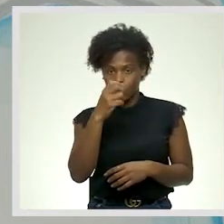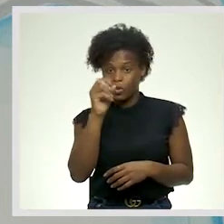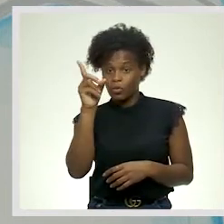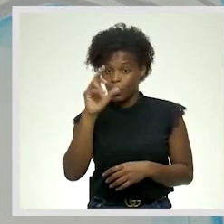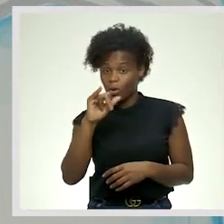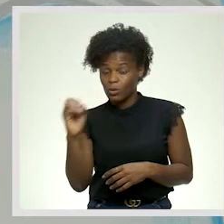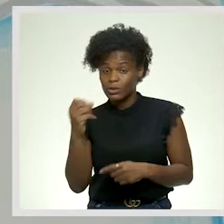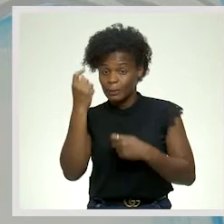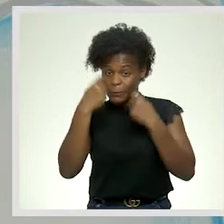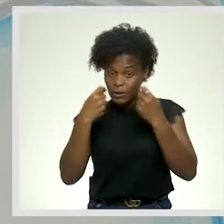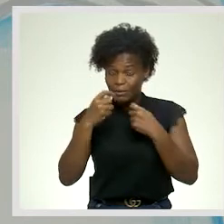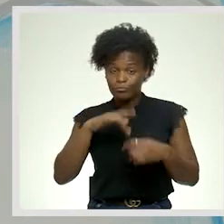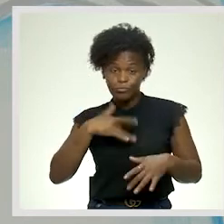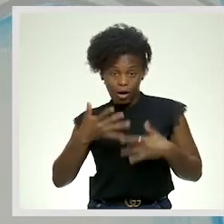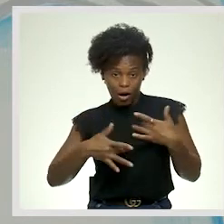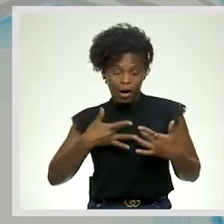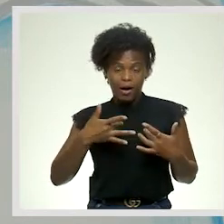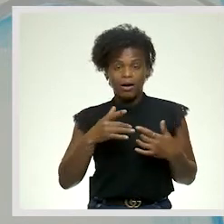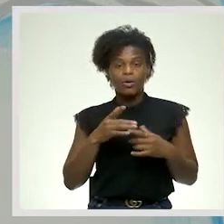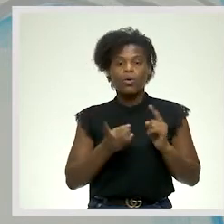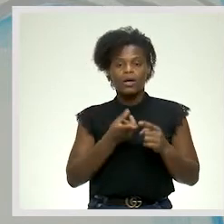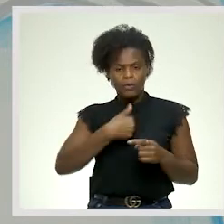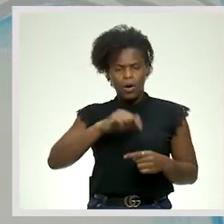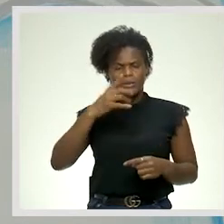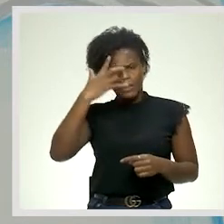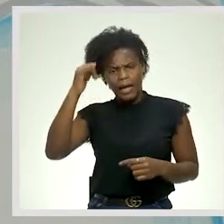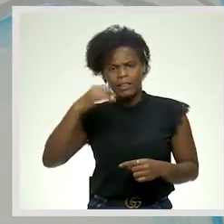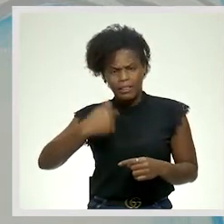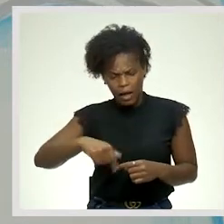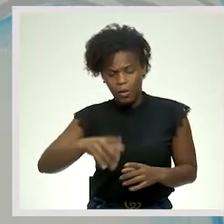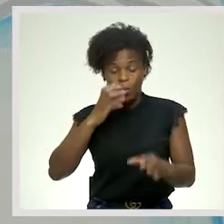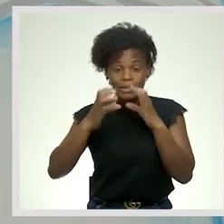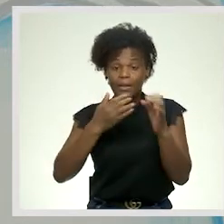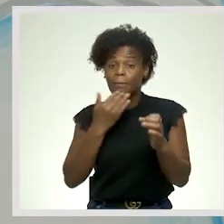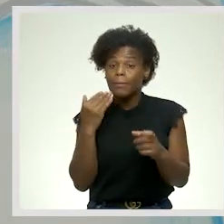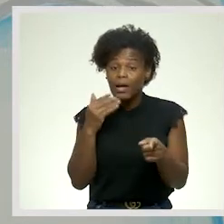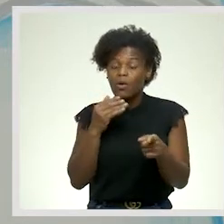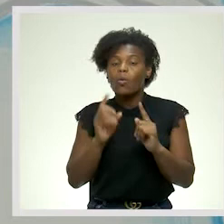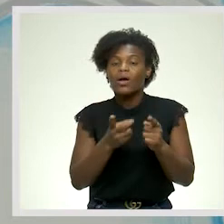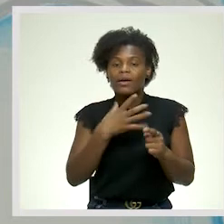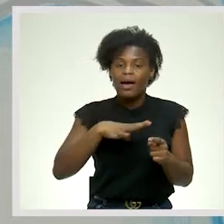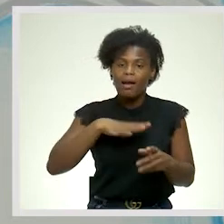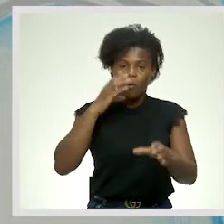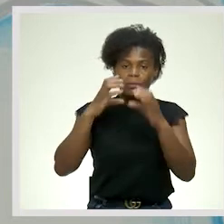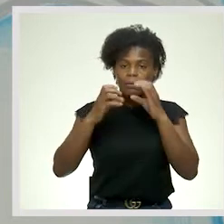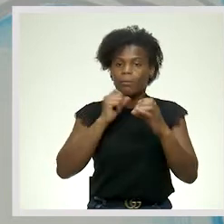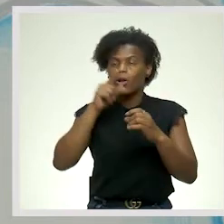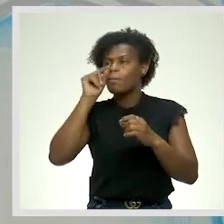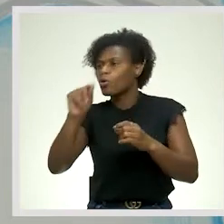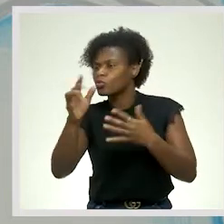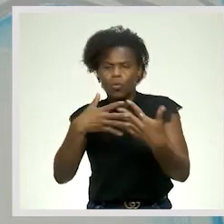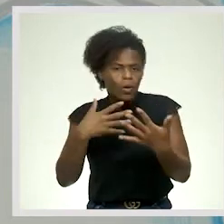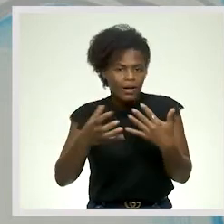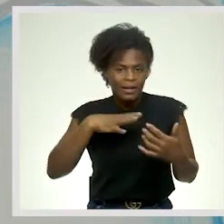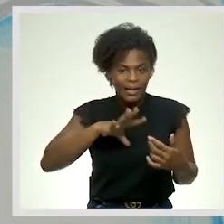intenções comunicativas. Dependendo das intenções comunicativas, nós podemos colocar o ponto que quisermos,